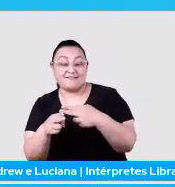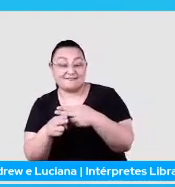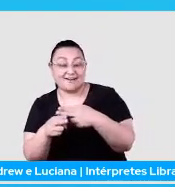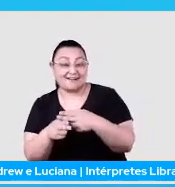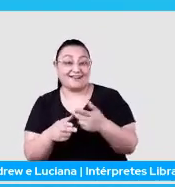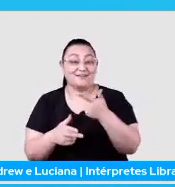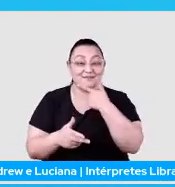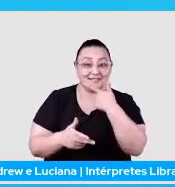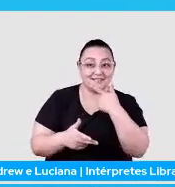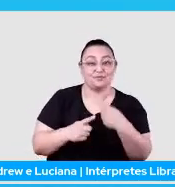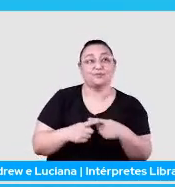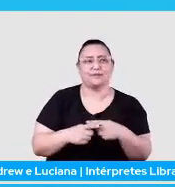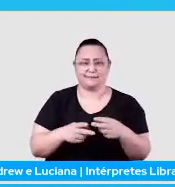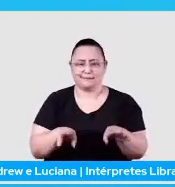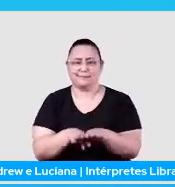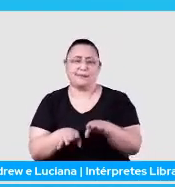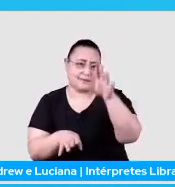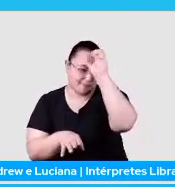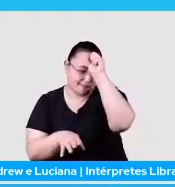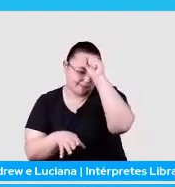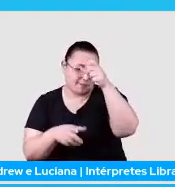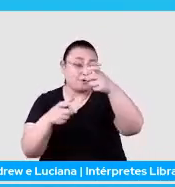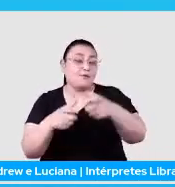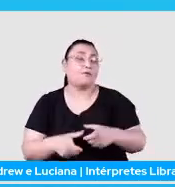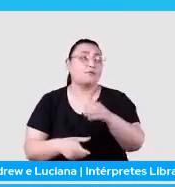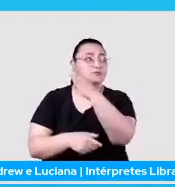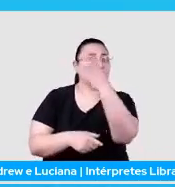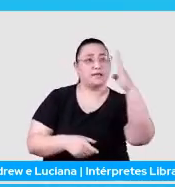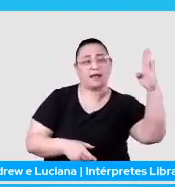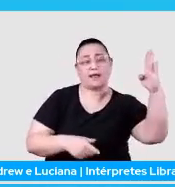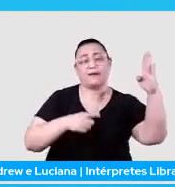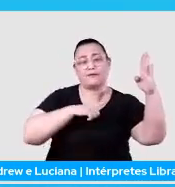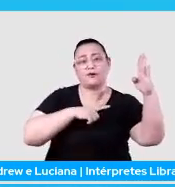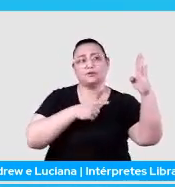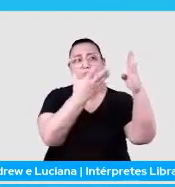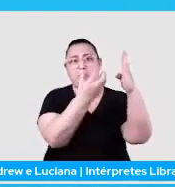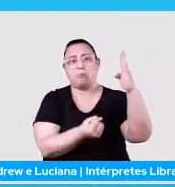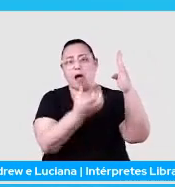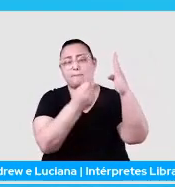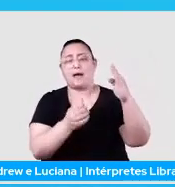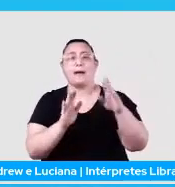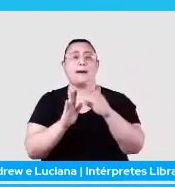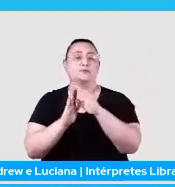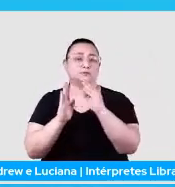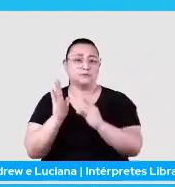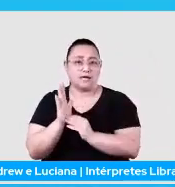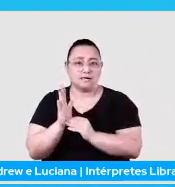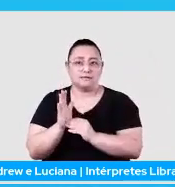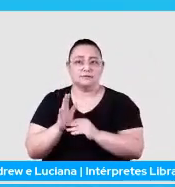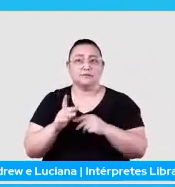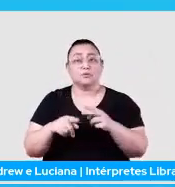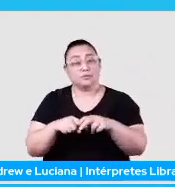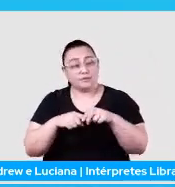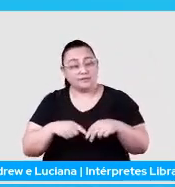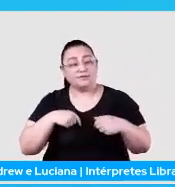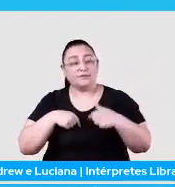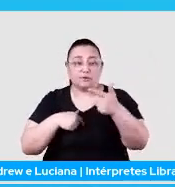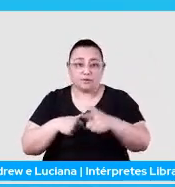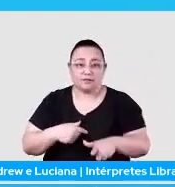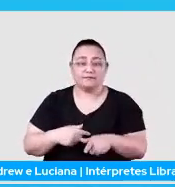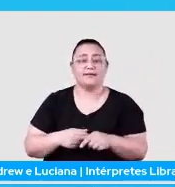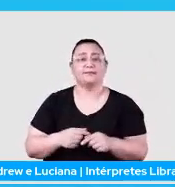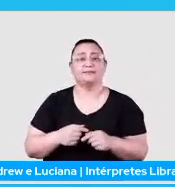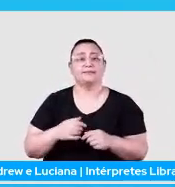bibliotecas para lidar com isso, viu onde arranjar esses dados, né? E, de considerações finais, eu queria novamente frisar